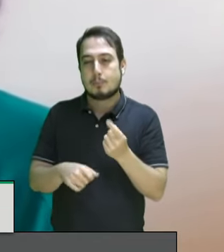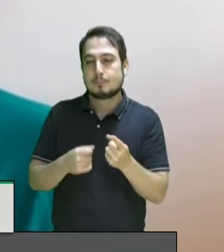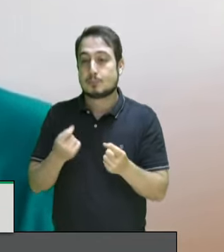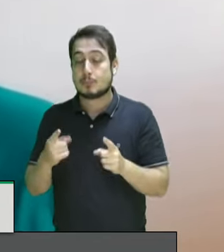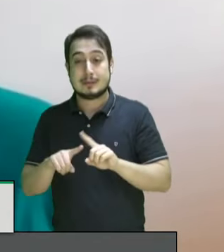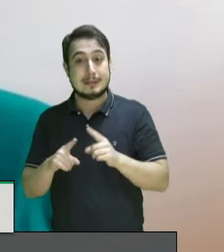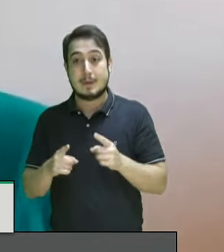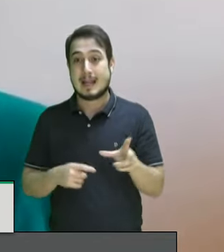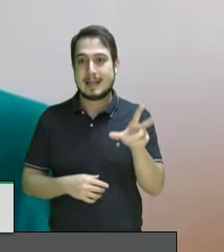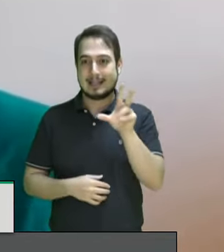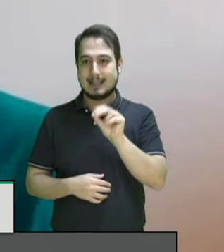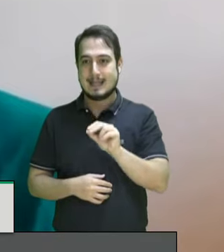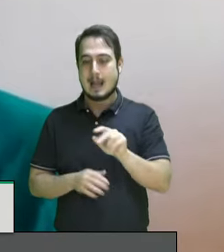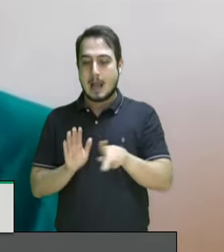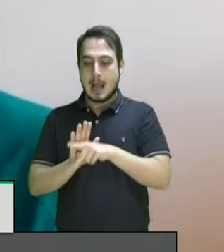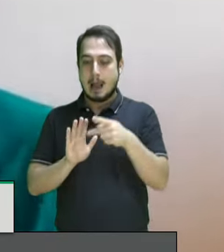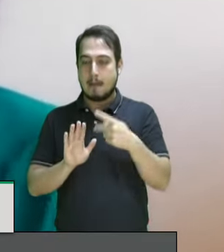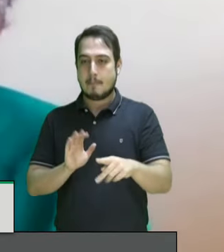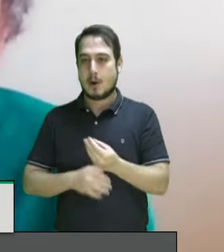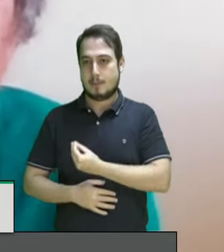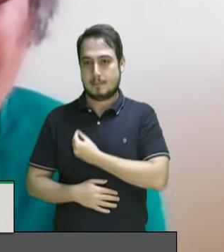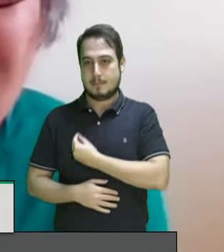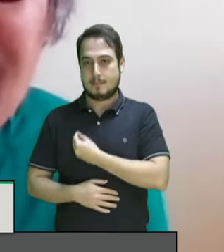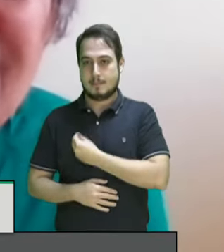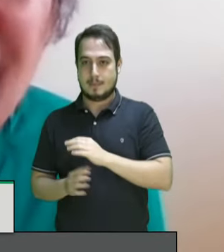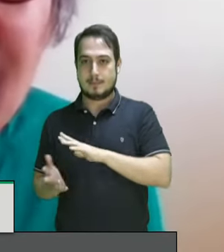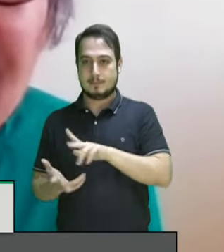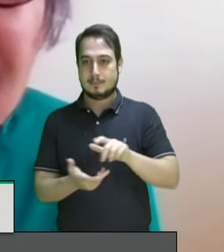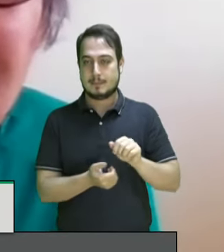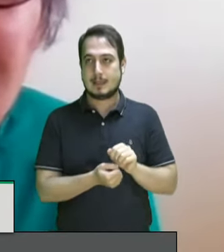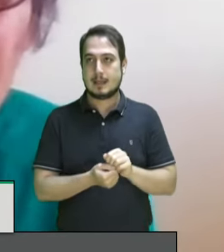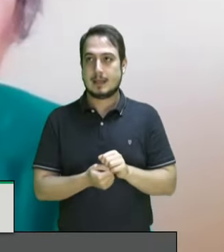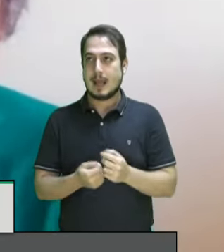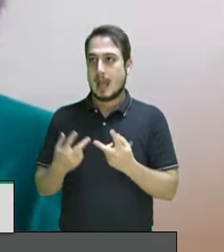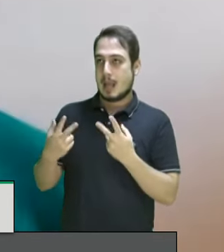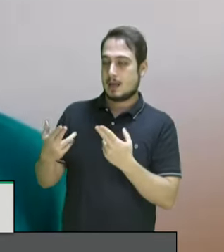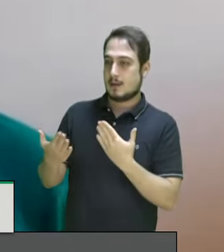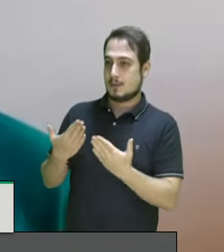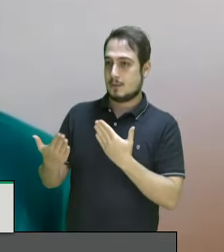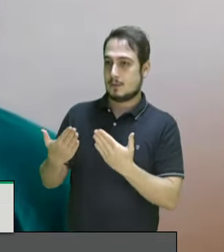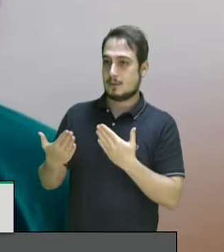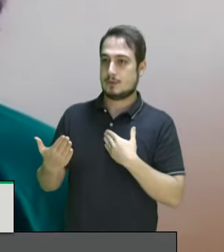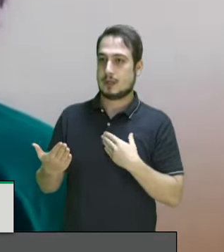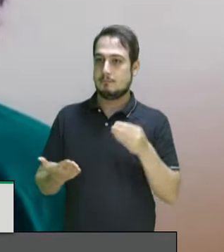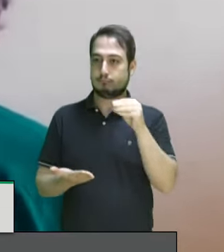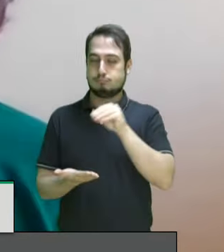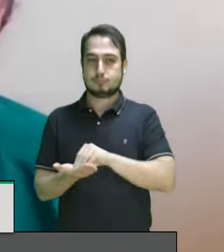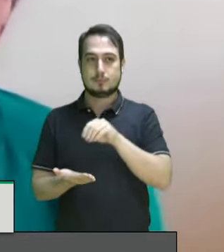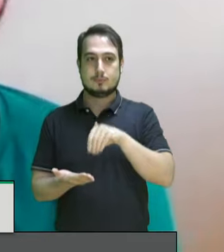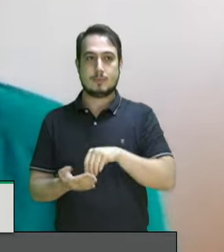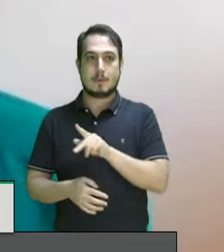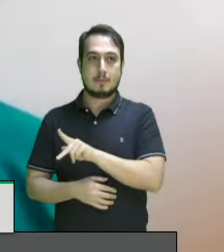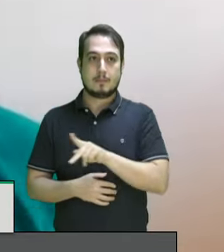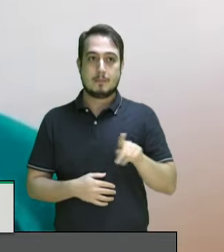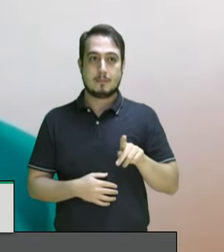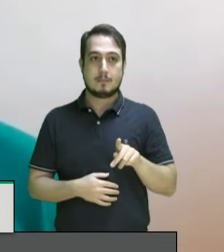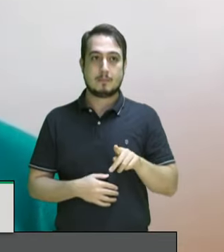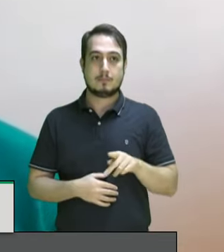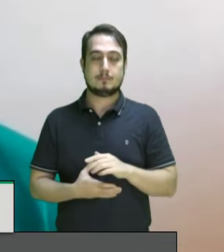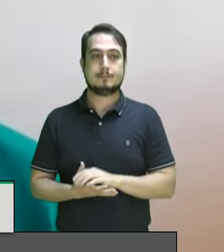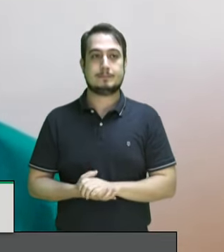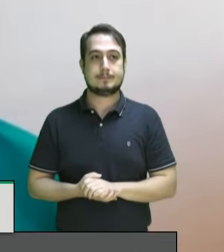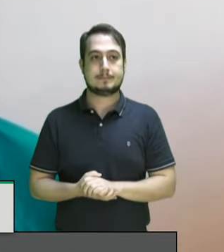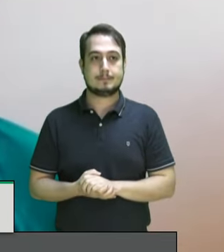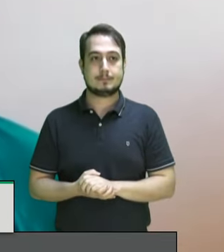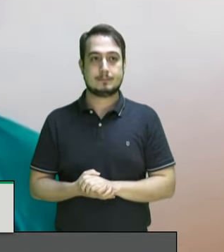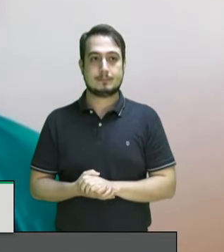a própria realidade, quer transformar a realidade na imagem e semelhança de quem ocupa o Palácio do Planalto.